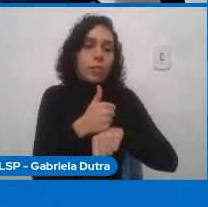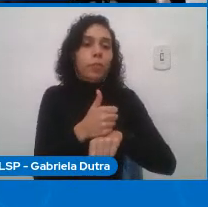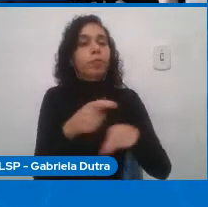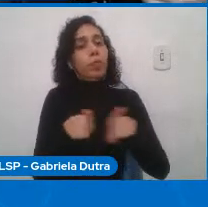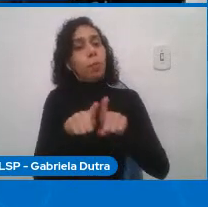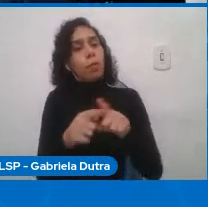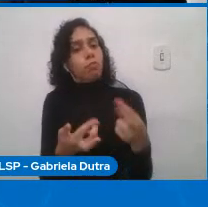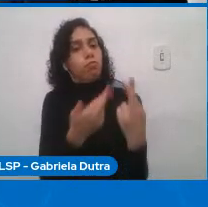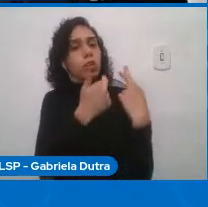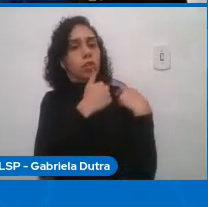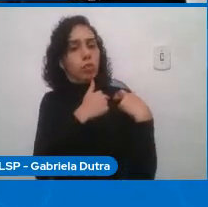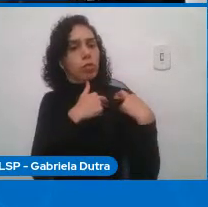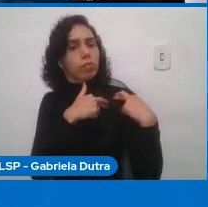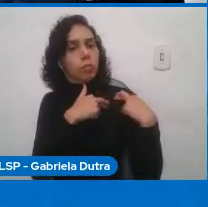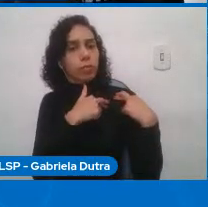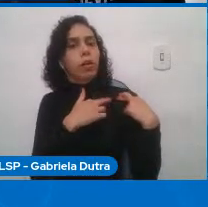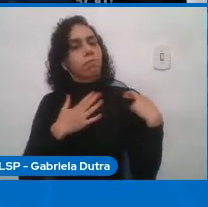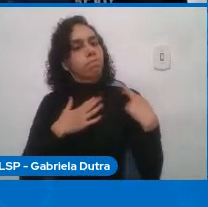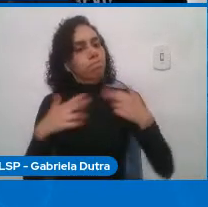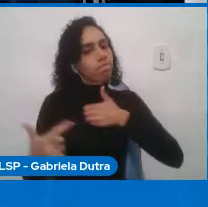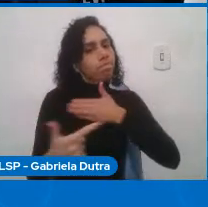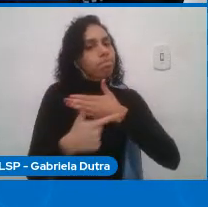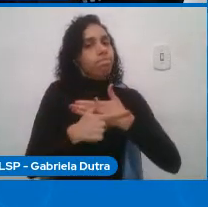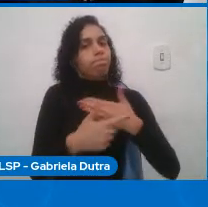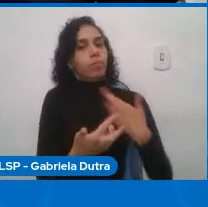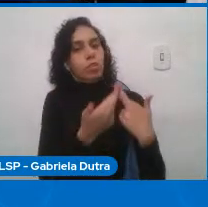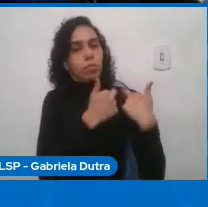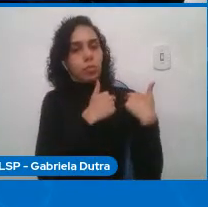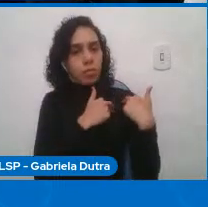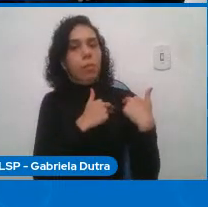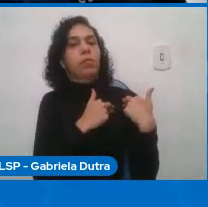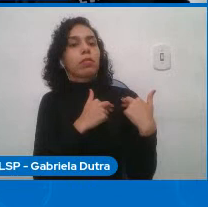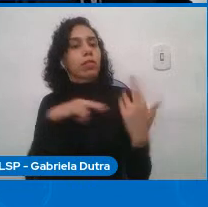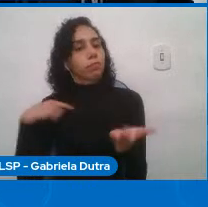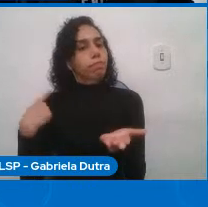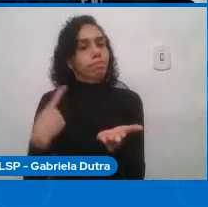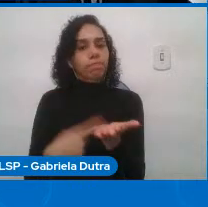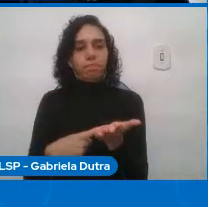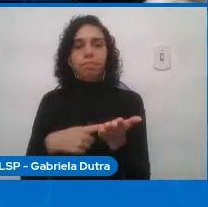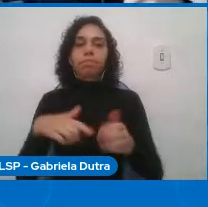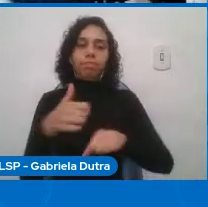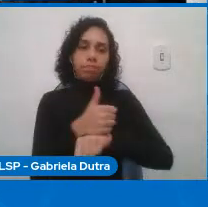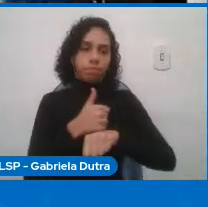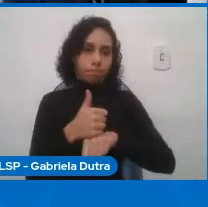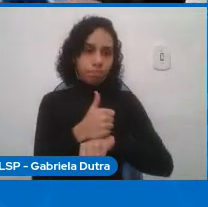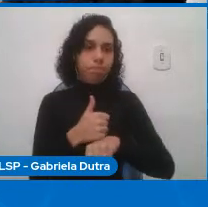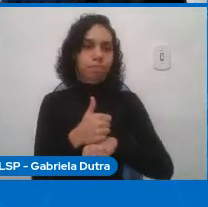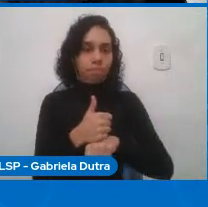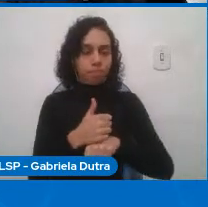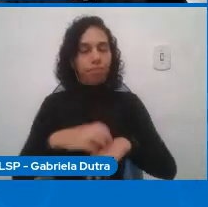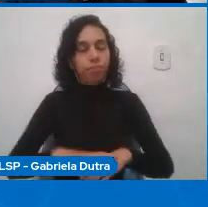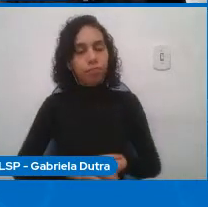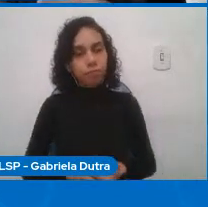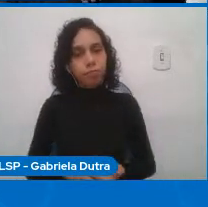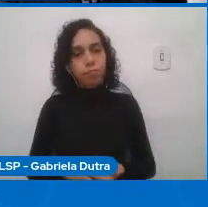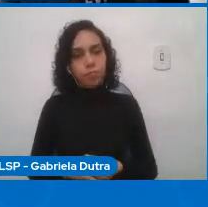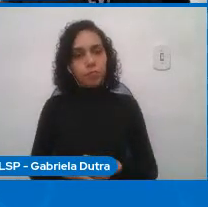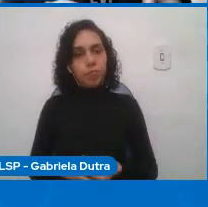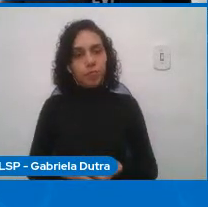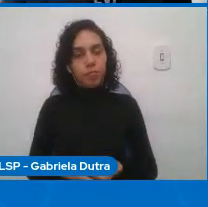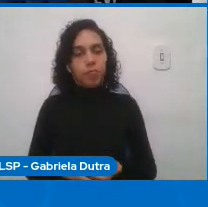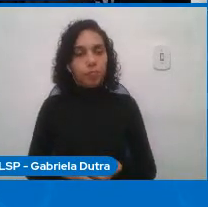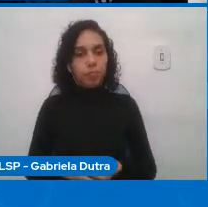entre o que ela está fazendo o compromisso profissional e para promover o